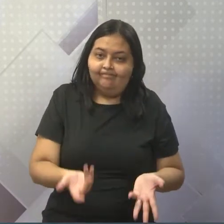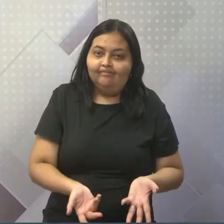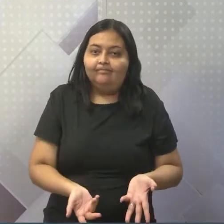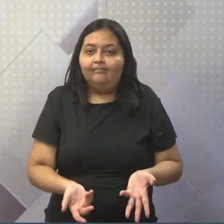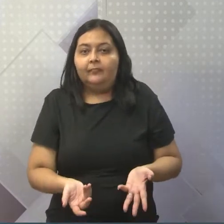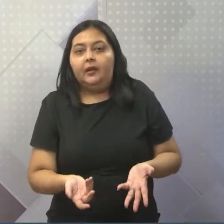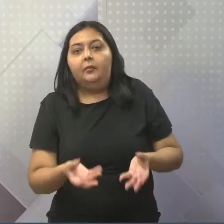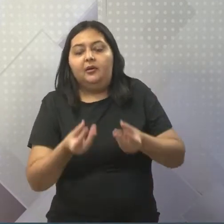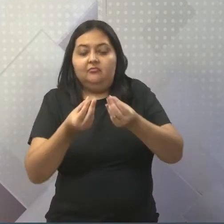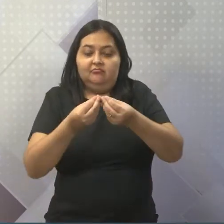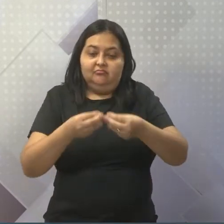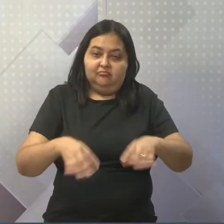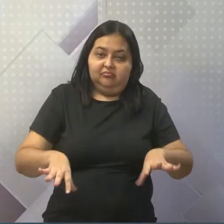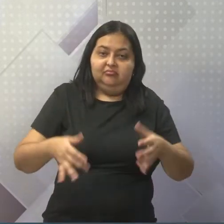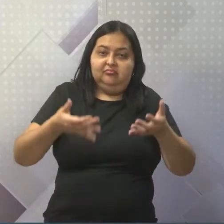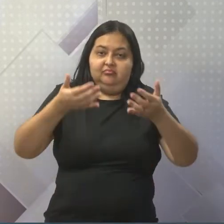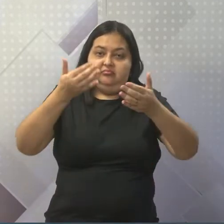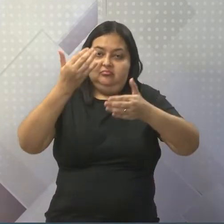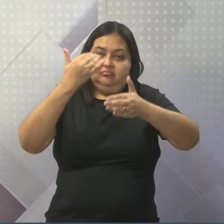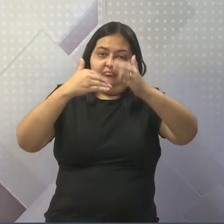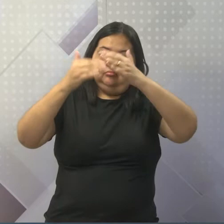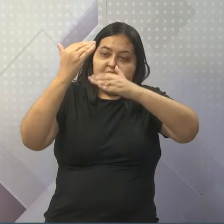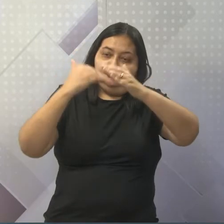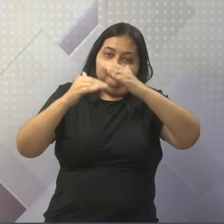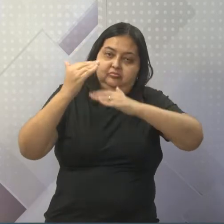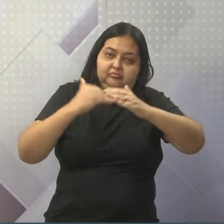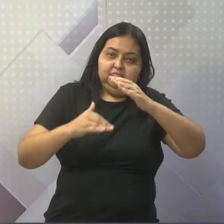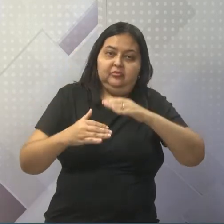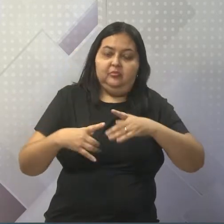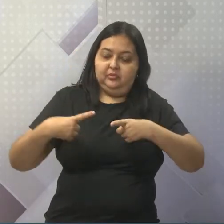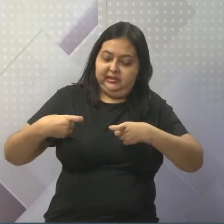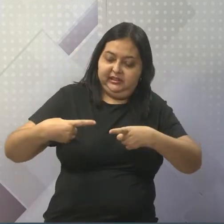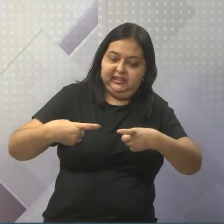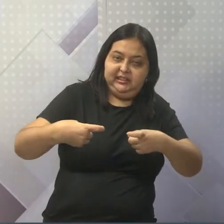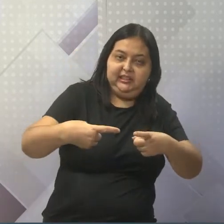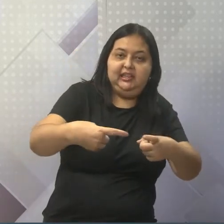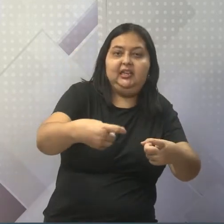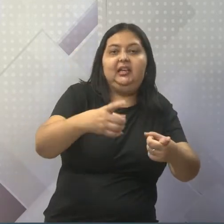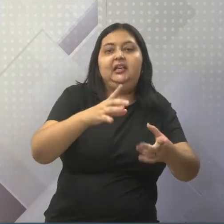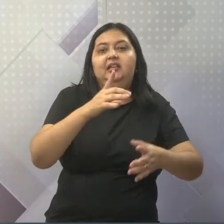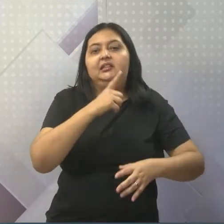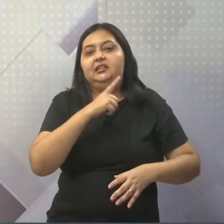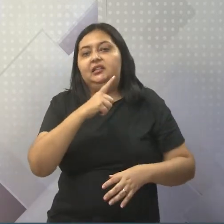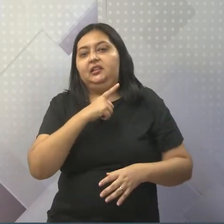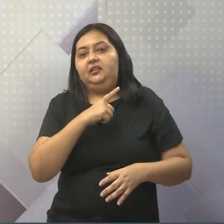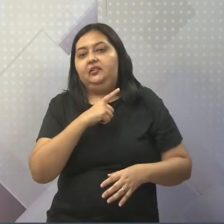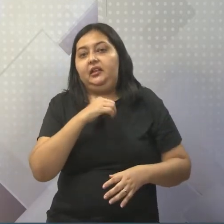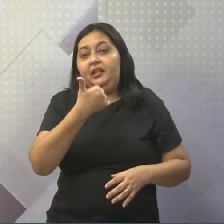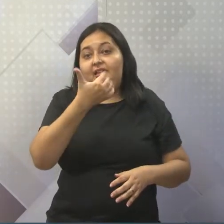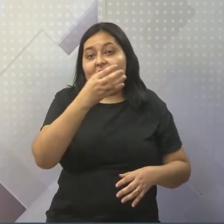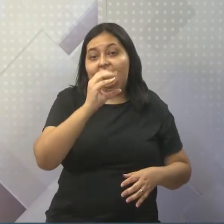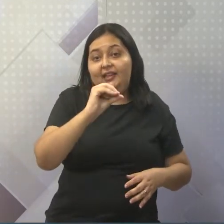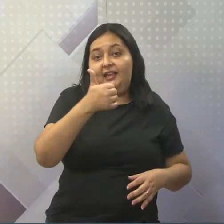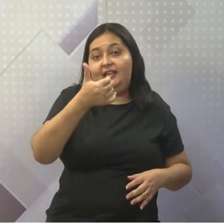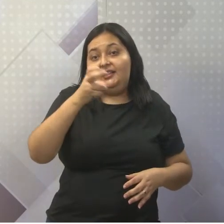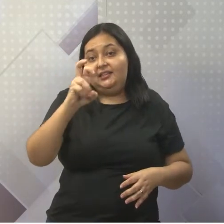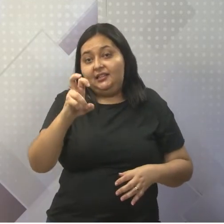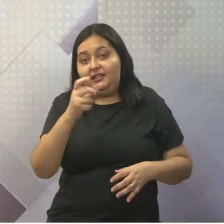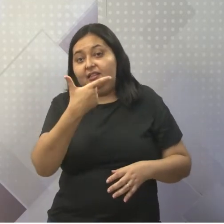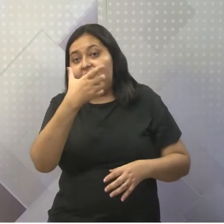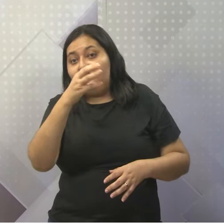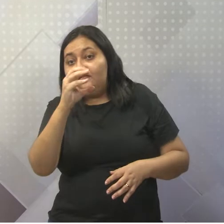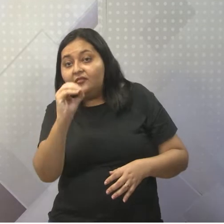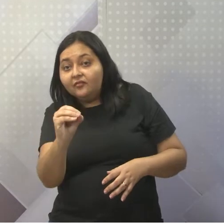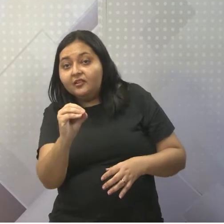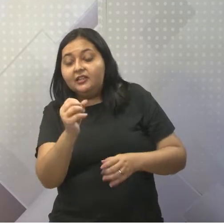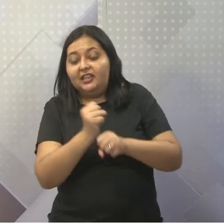destruído por guerras civis muito sangrentes. E muitas delas com mais de 10, 15, 20 anos de guerra. Então